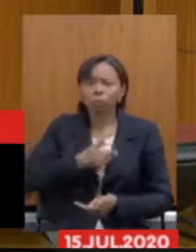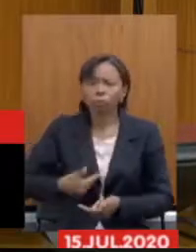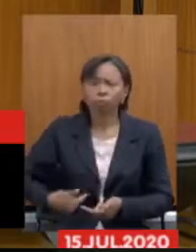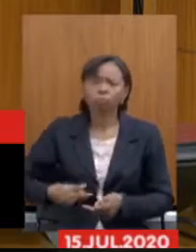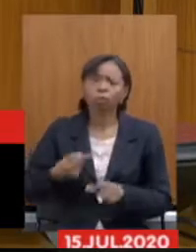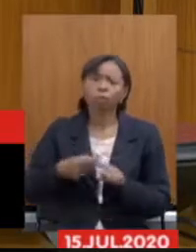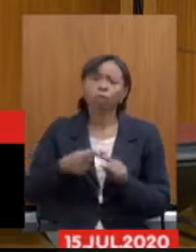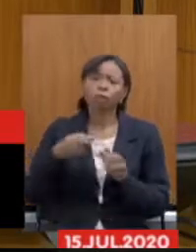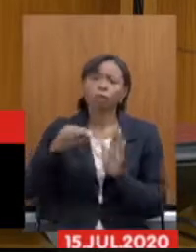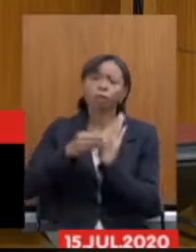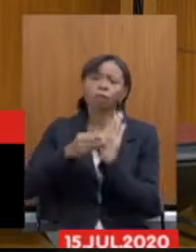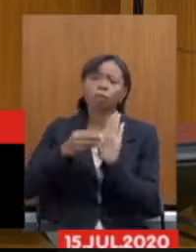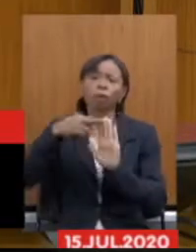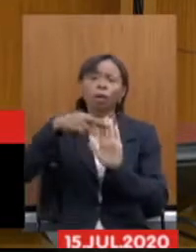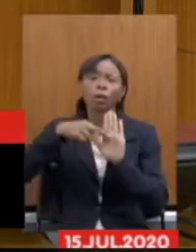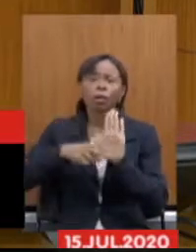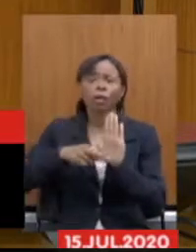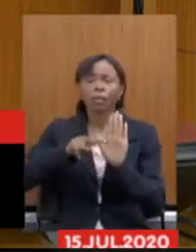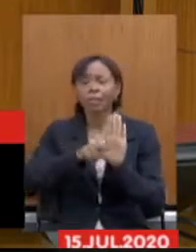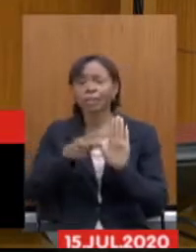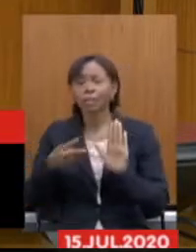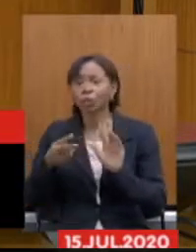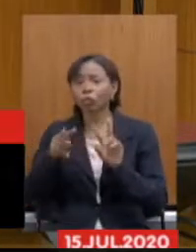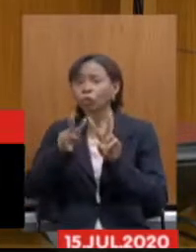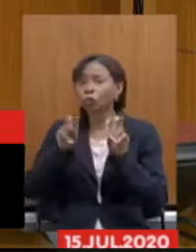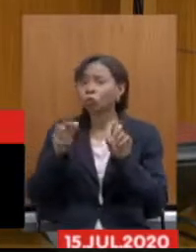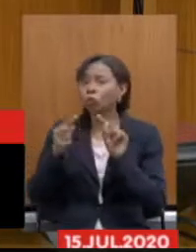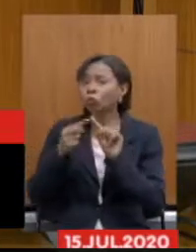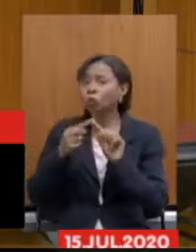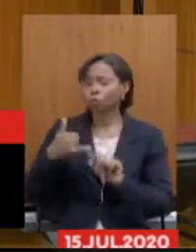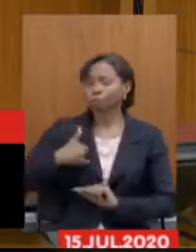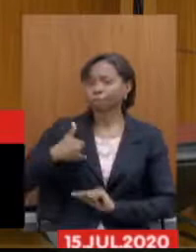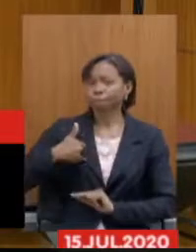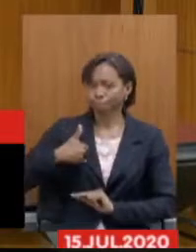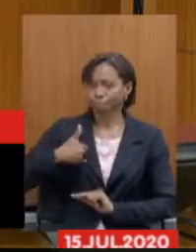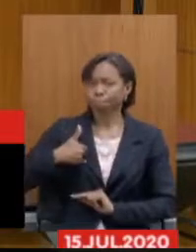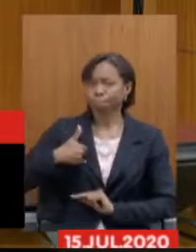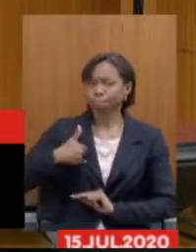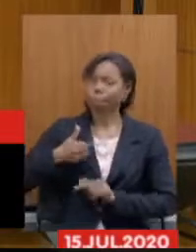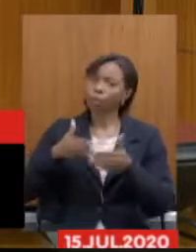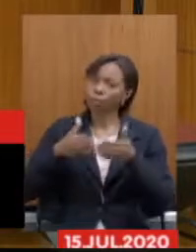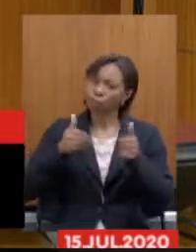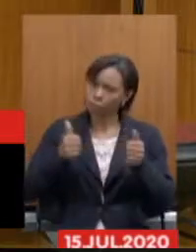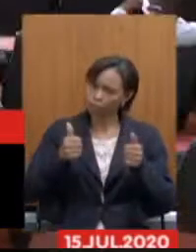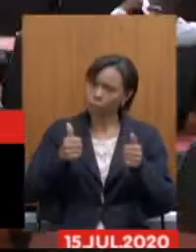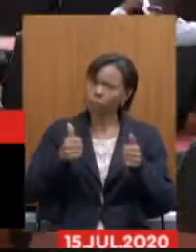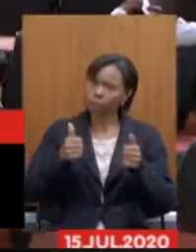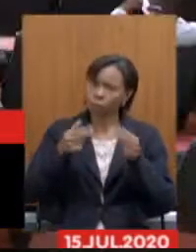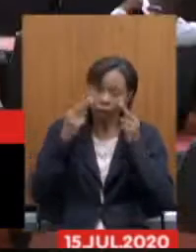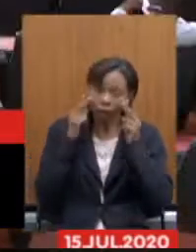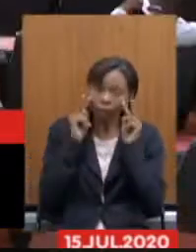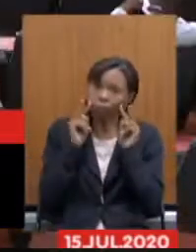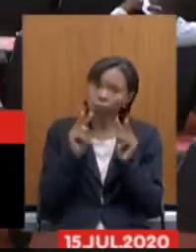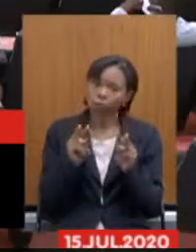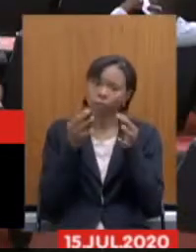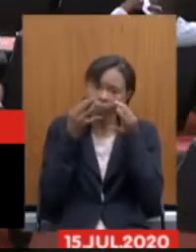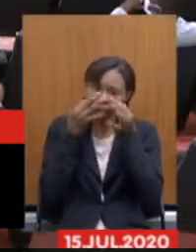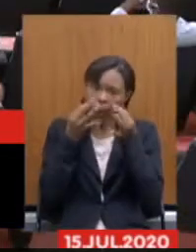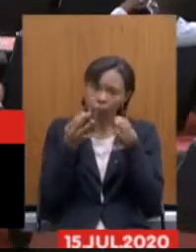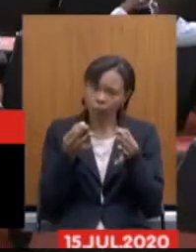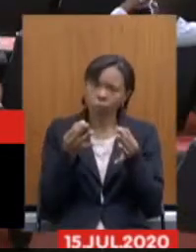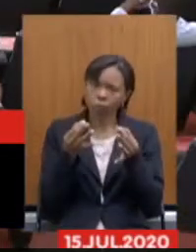transição no que diz respeito à idade. E aí eu peço, encarecidamente, um olhar atento dos senhores.